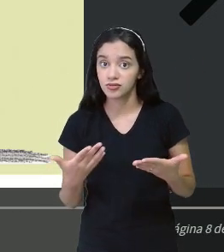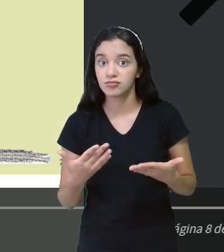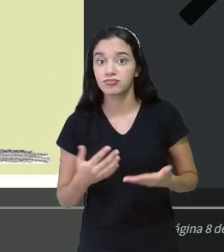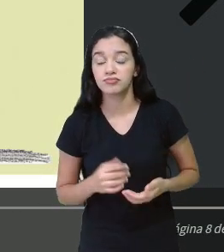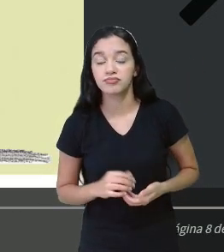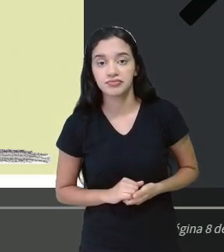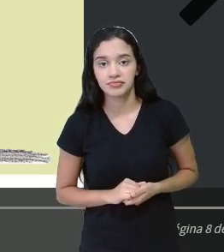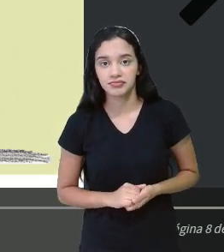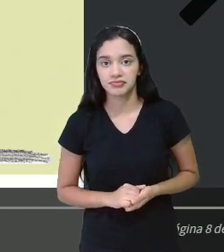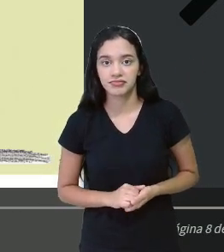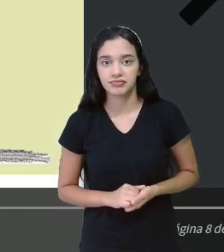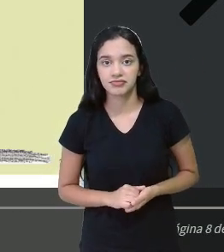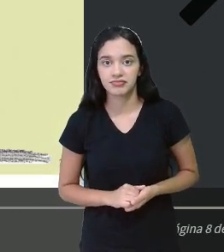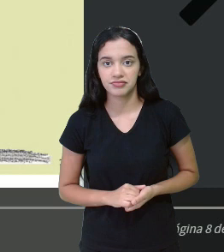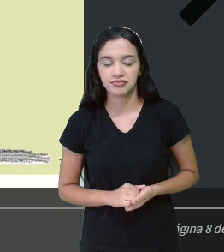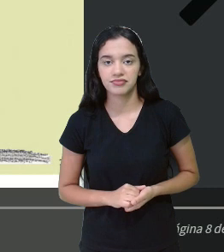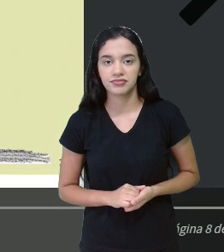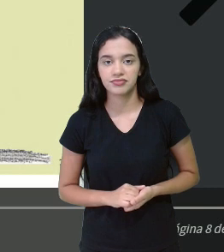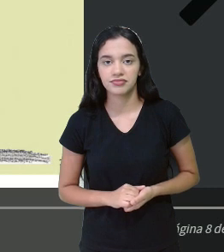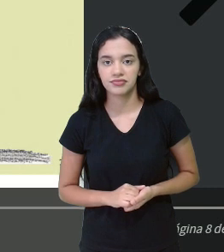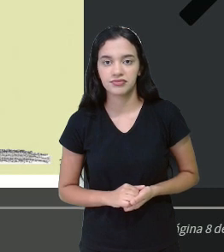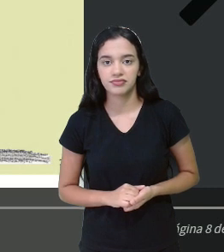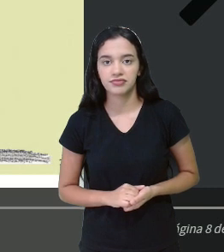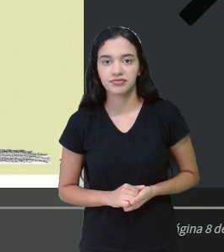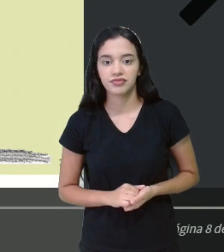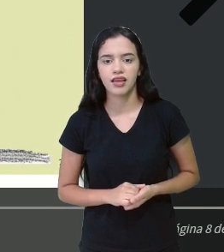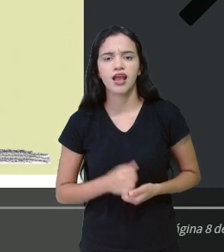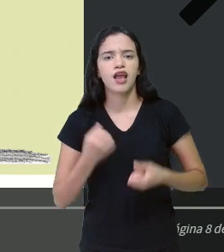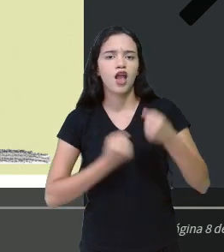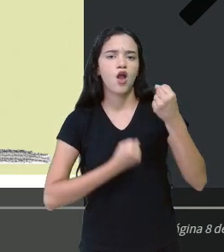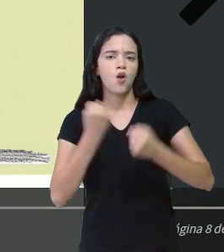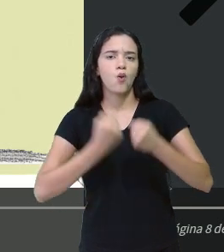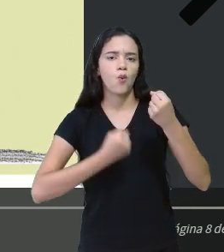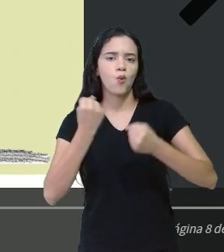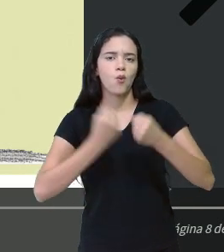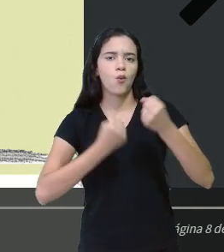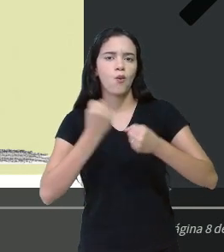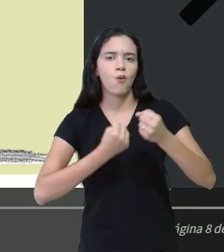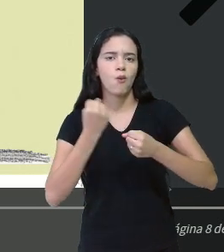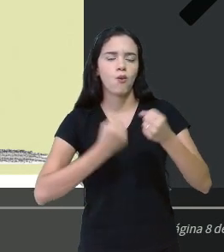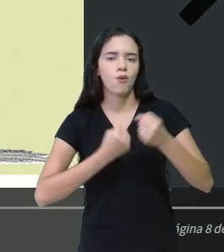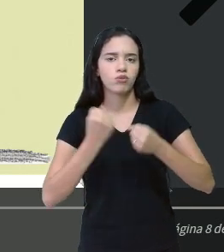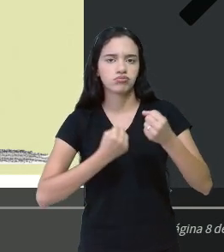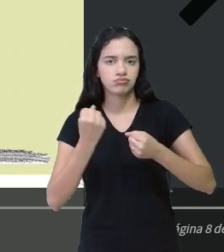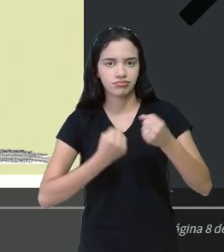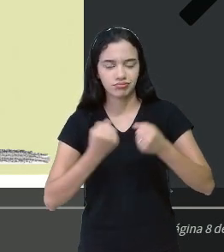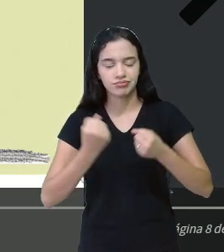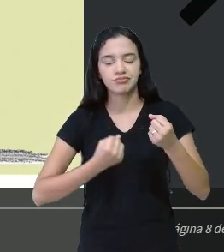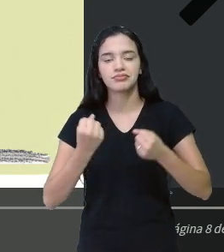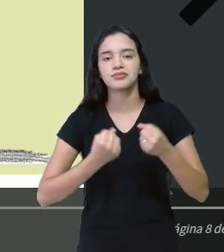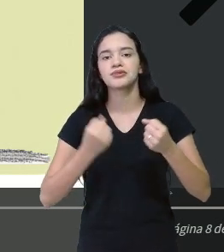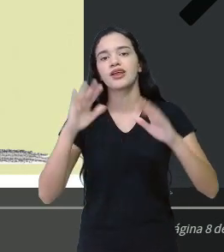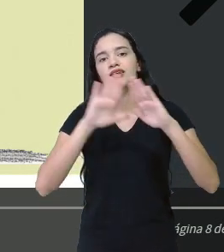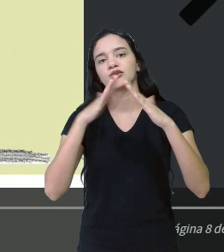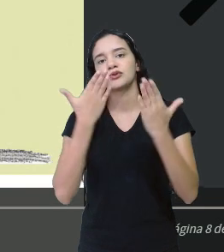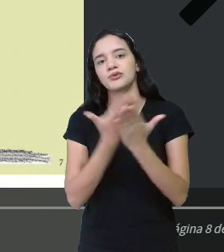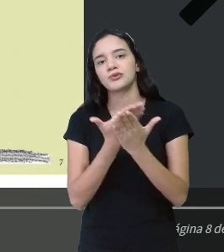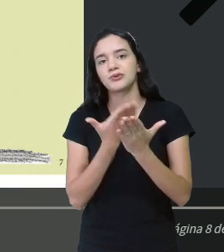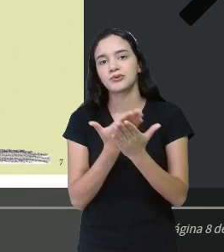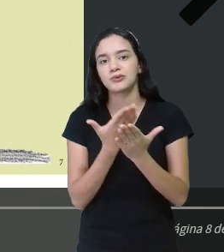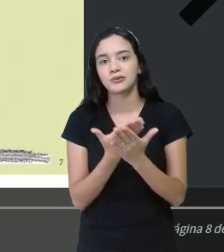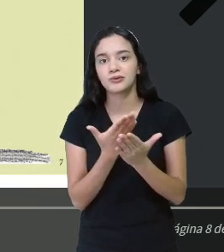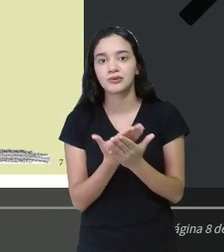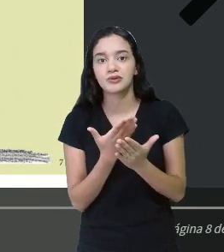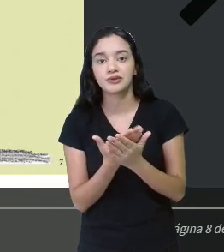brum, brum, brum, é o ônibus escolar. Bibi, fofó, bibi, fofó. Sinal